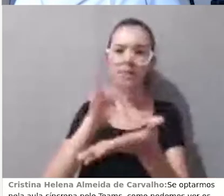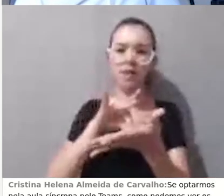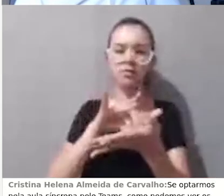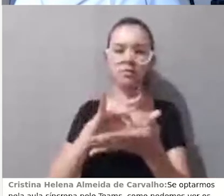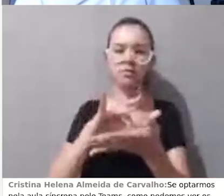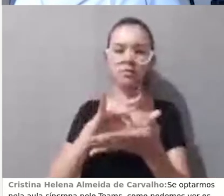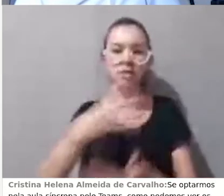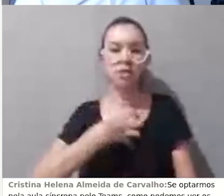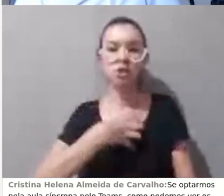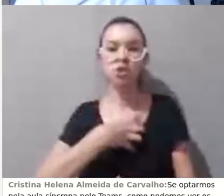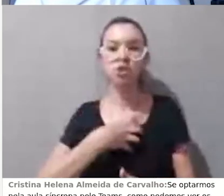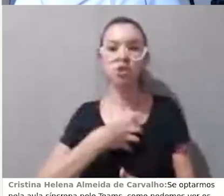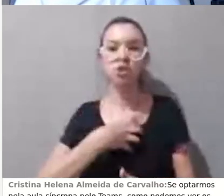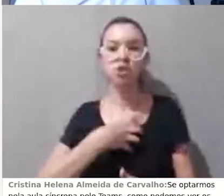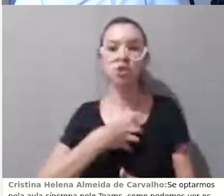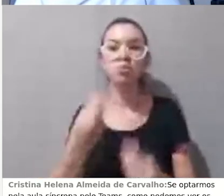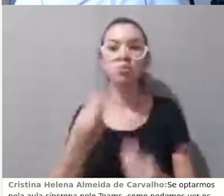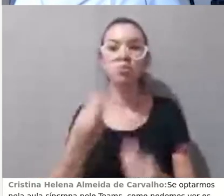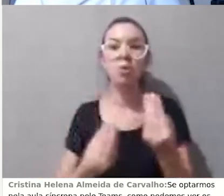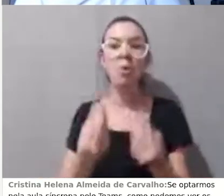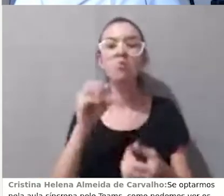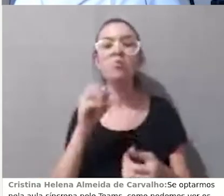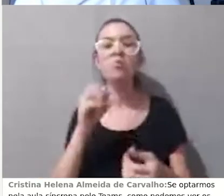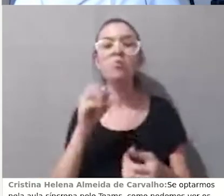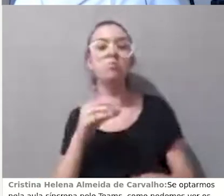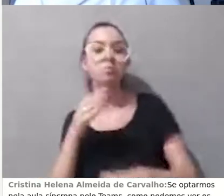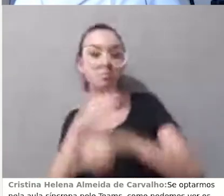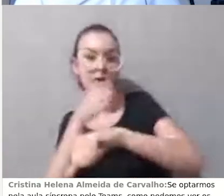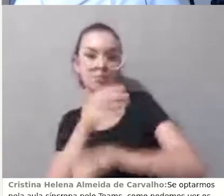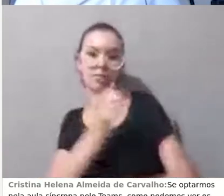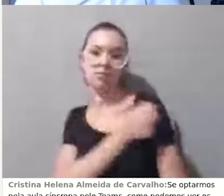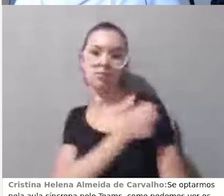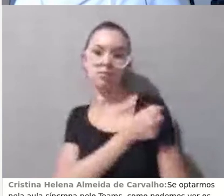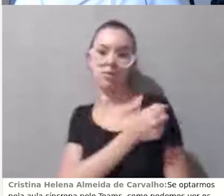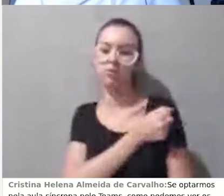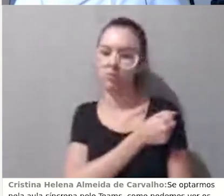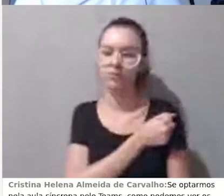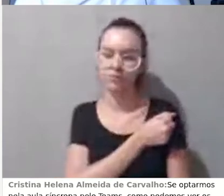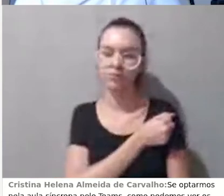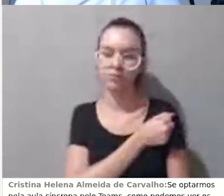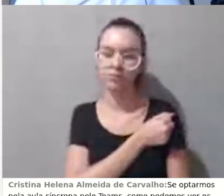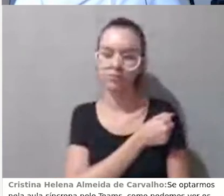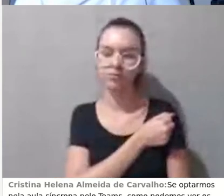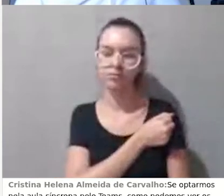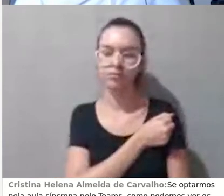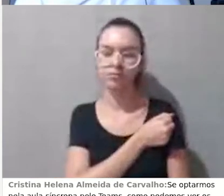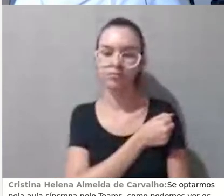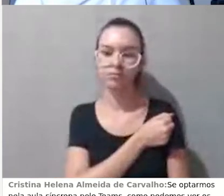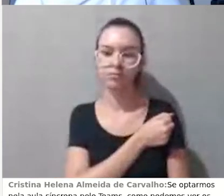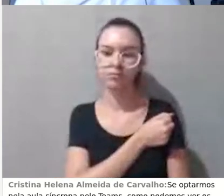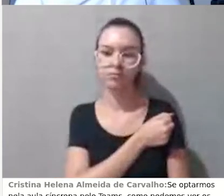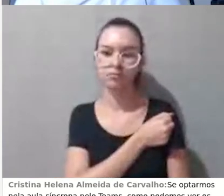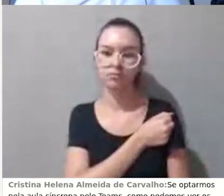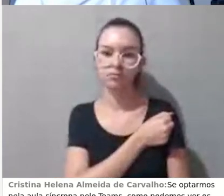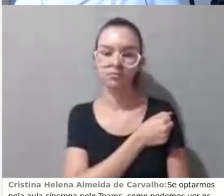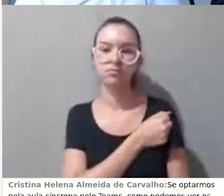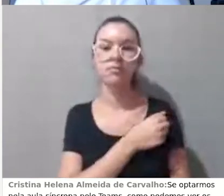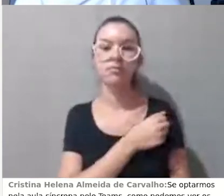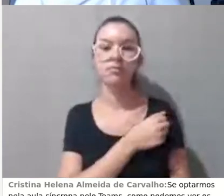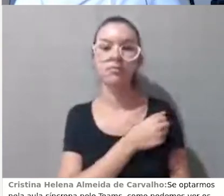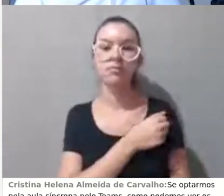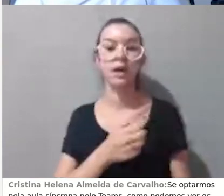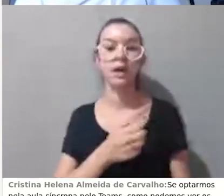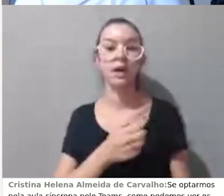qual é o tipo de participação dos alunos, que a participação deles